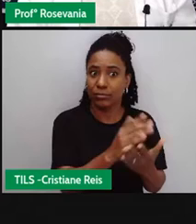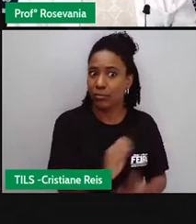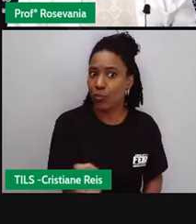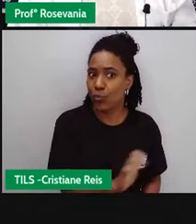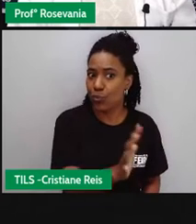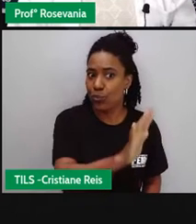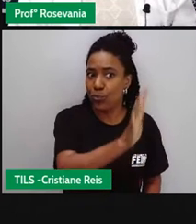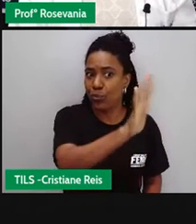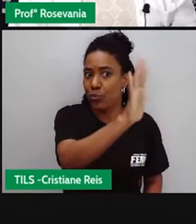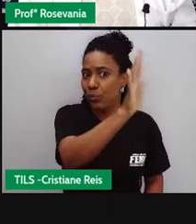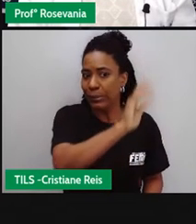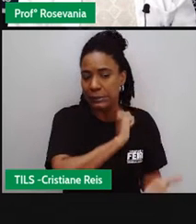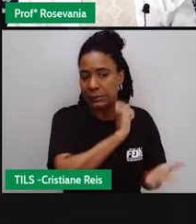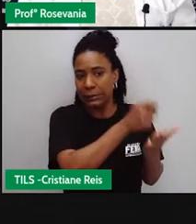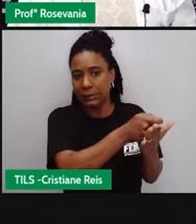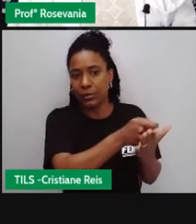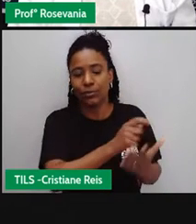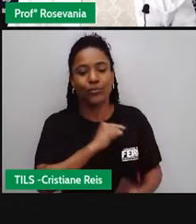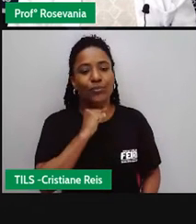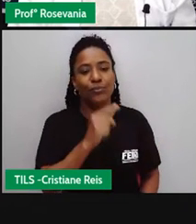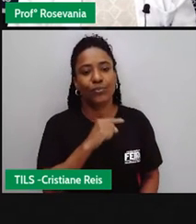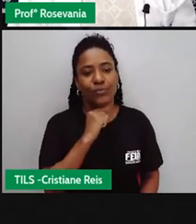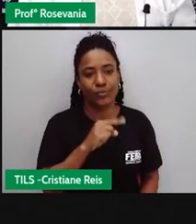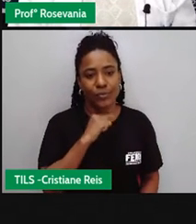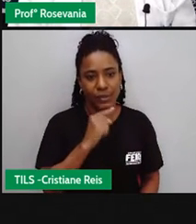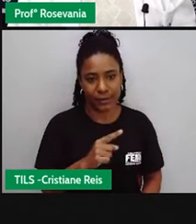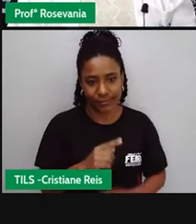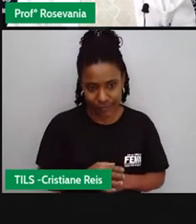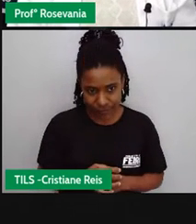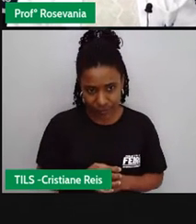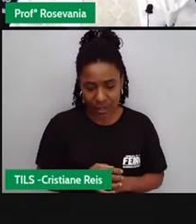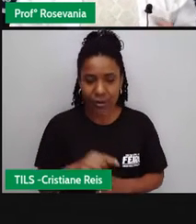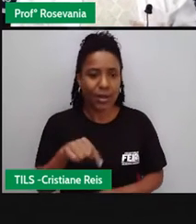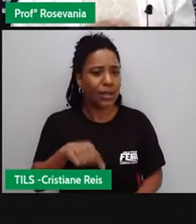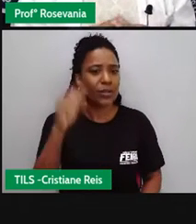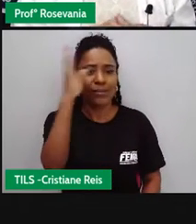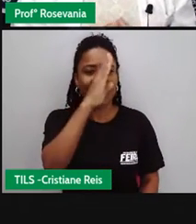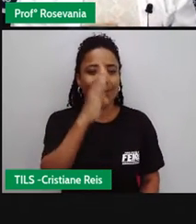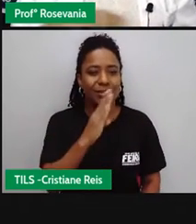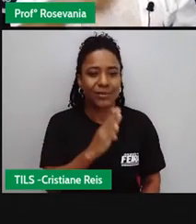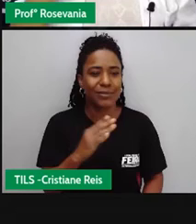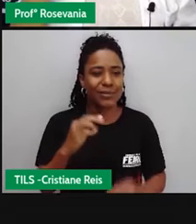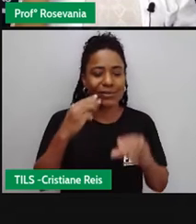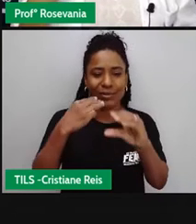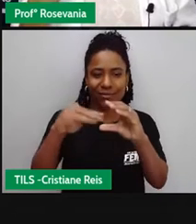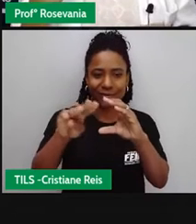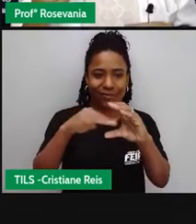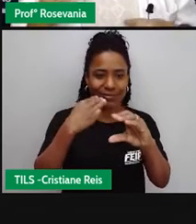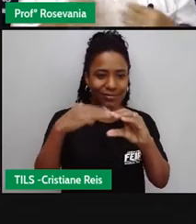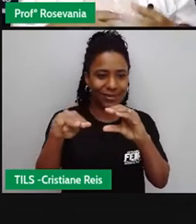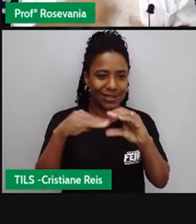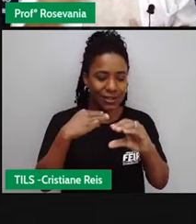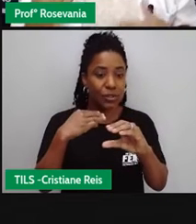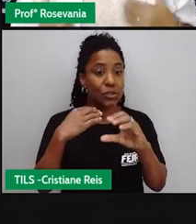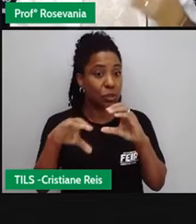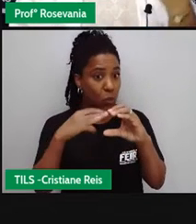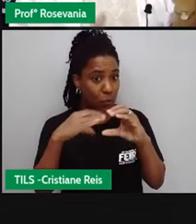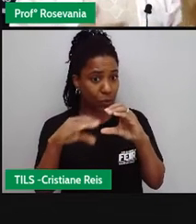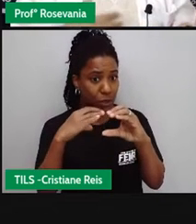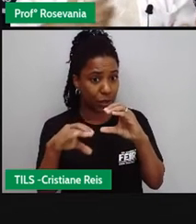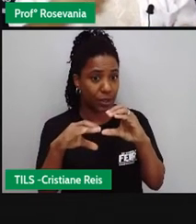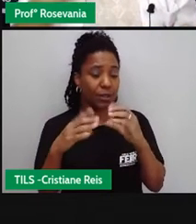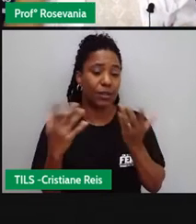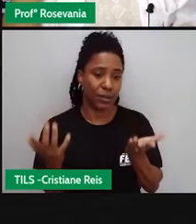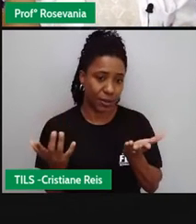maioria desses brasileiros que acessam a internet, eles, né, trocam mensagens. Então, na realidade, você pesquisar